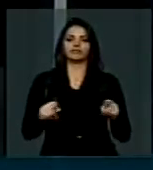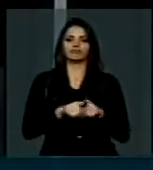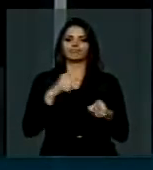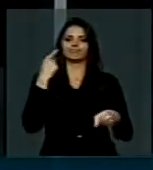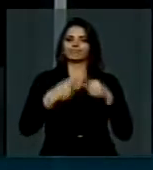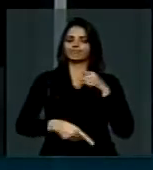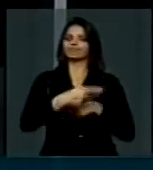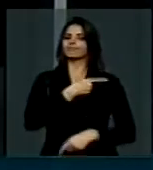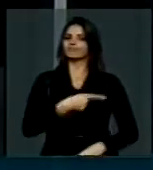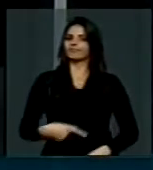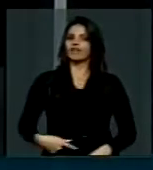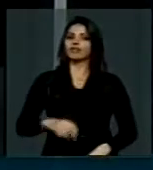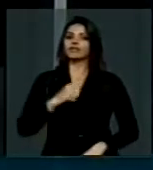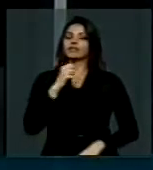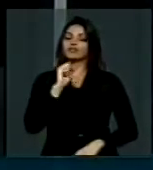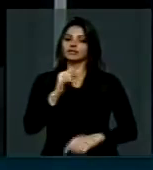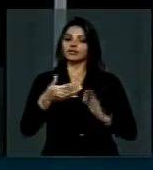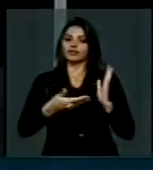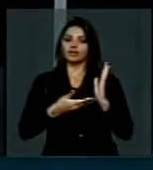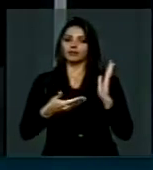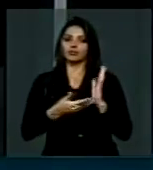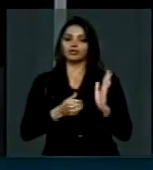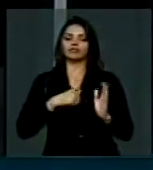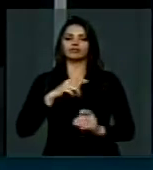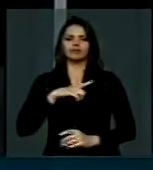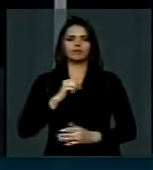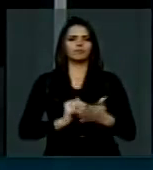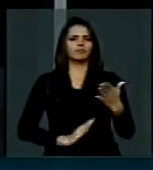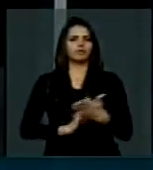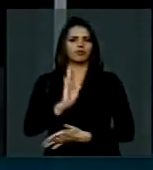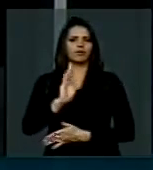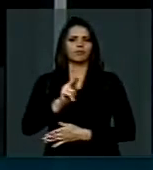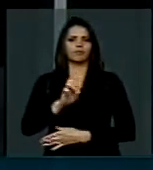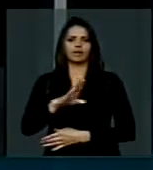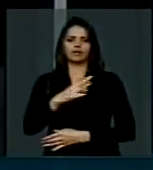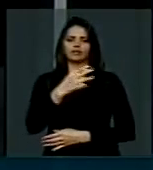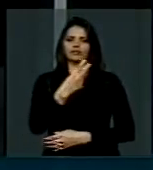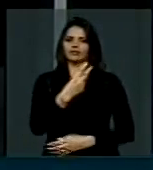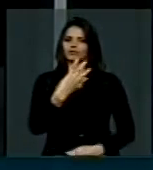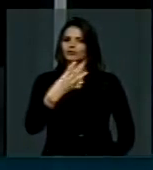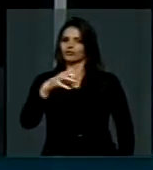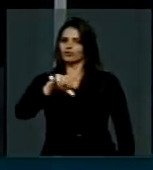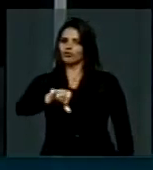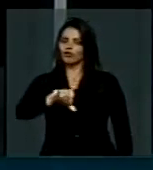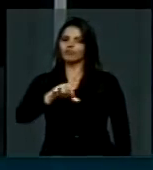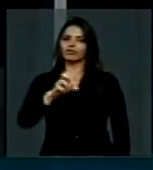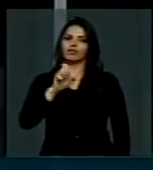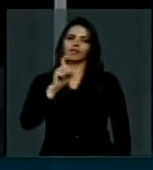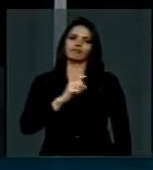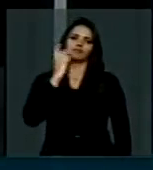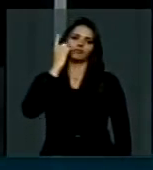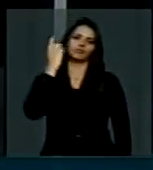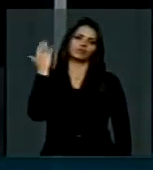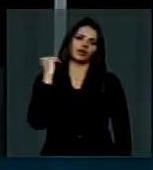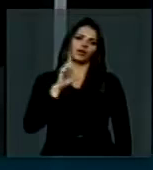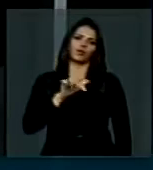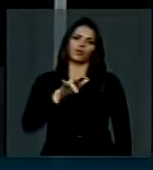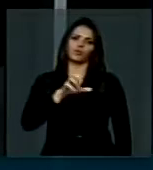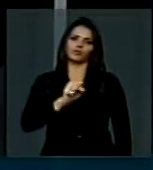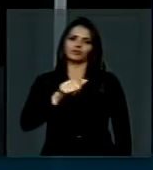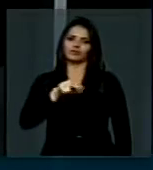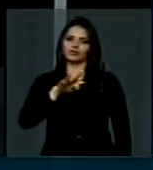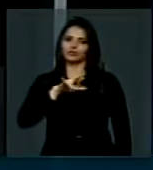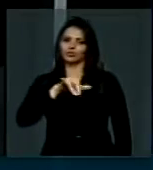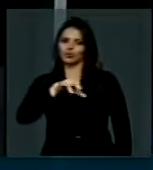A Câmara dos Deputados tinha aprovado a PEC 349 do ex-deputado Luiz Antônio